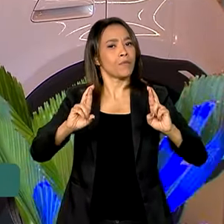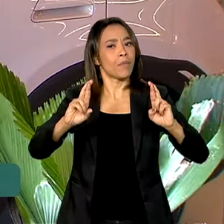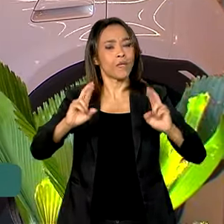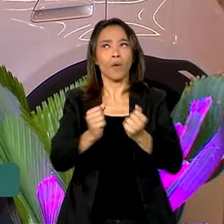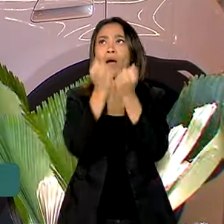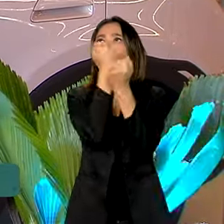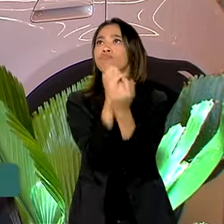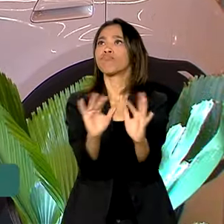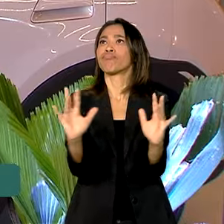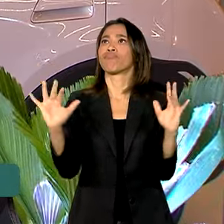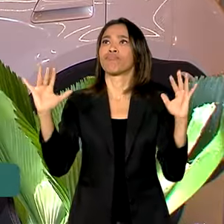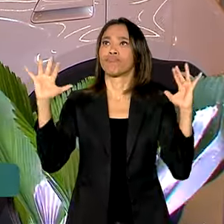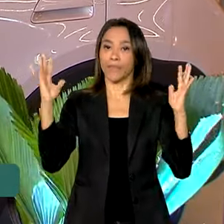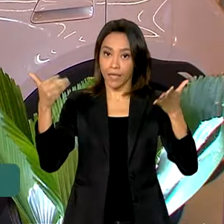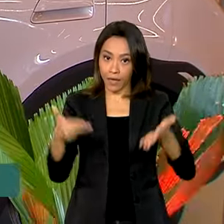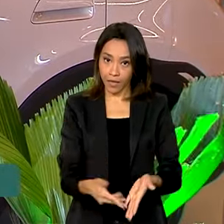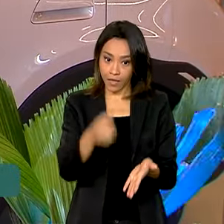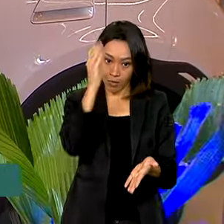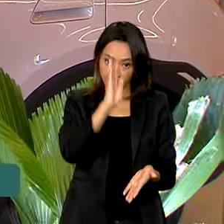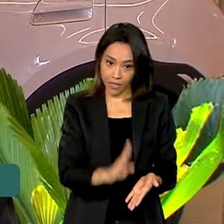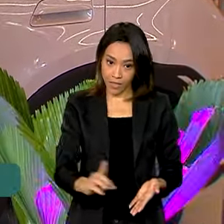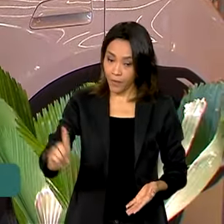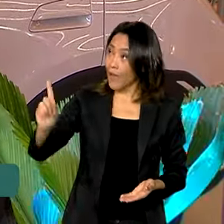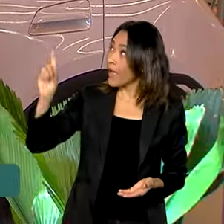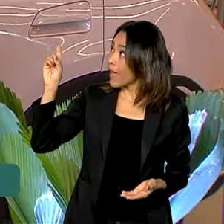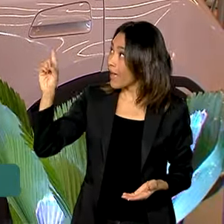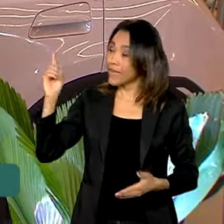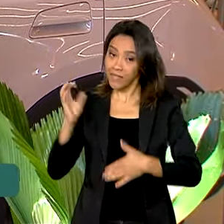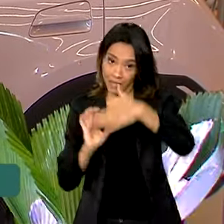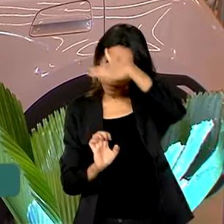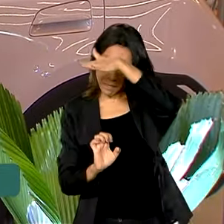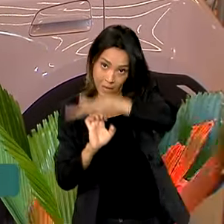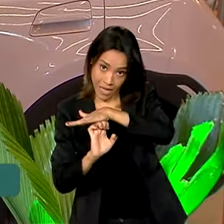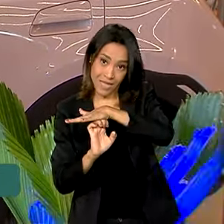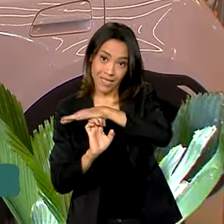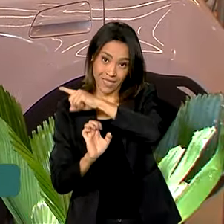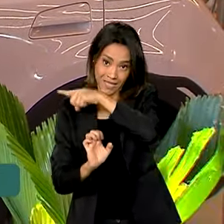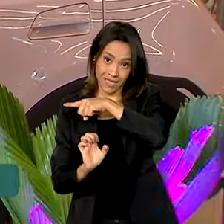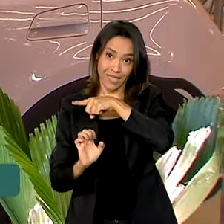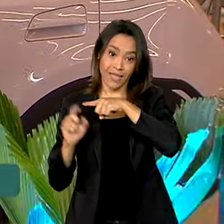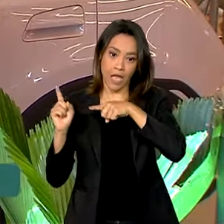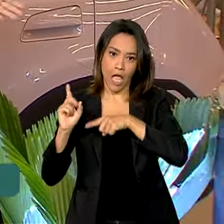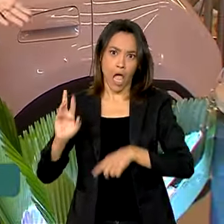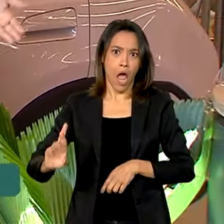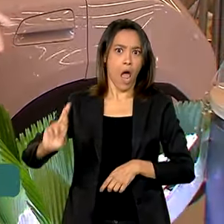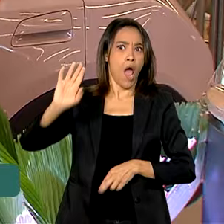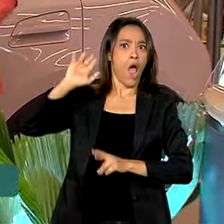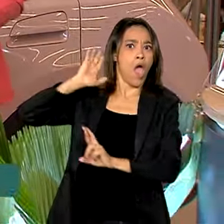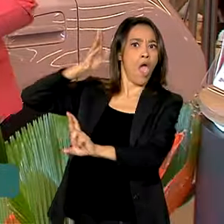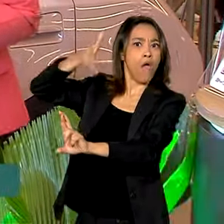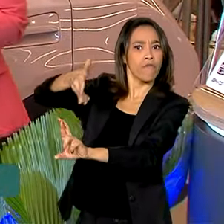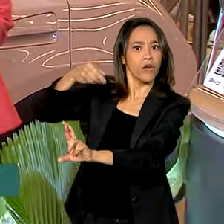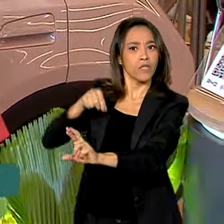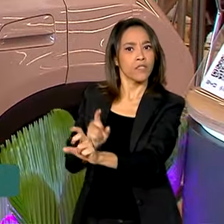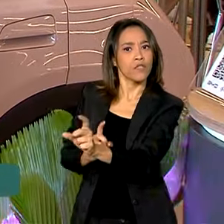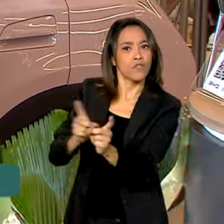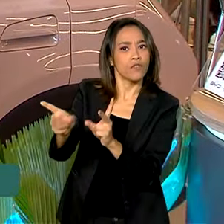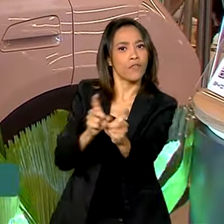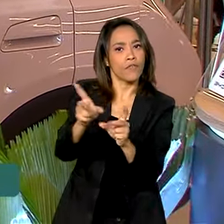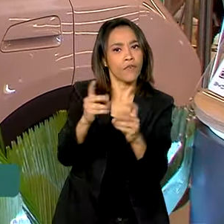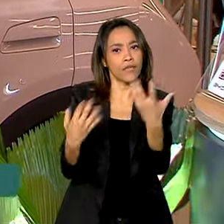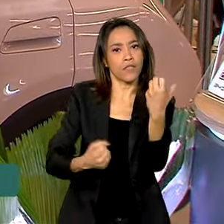meio ambiente. E aqui no Brasil, a fabricante chinesa BID é hoje a líder de comercialização de veículos